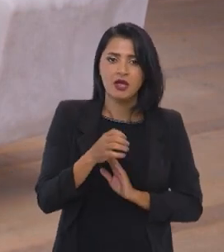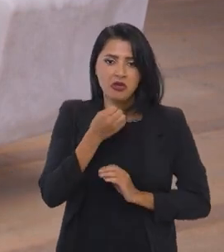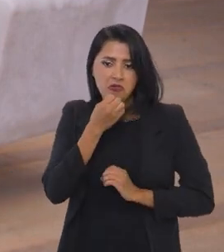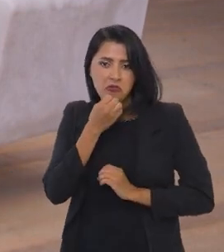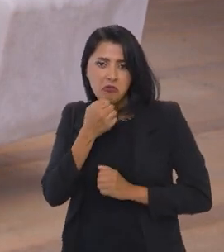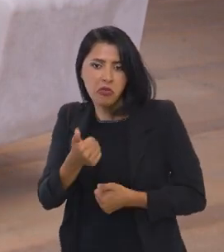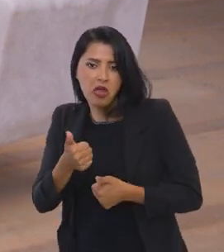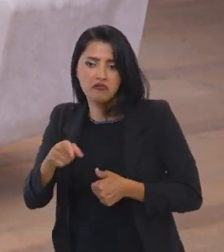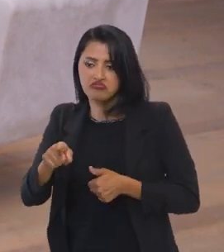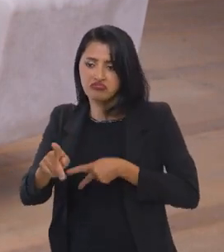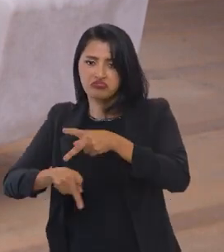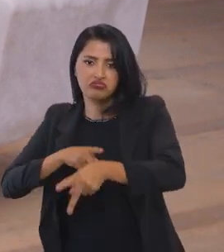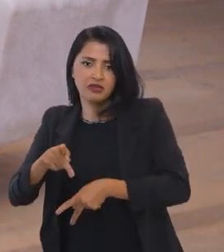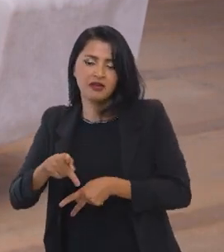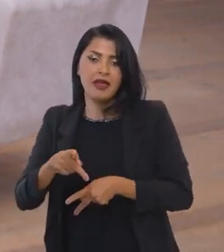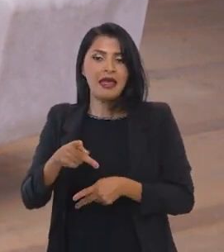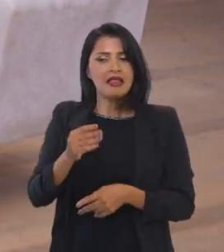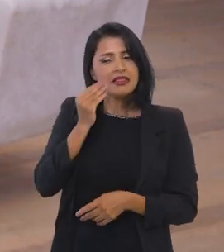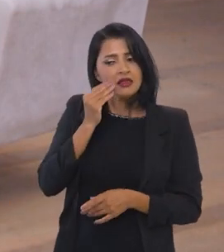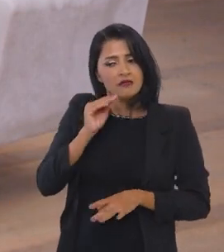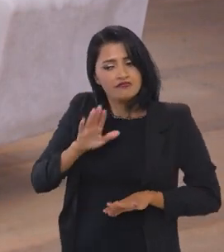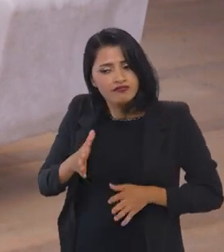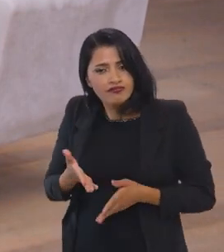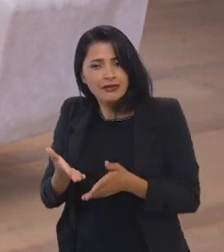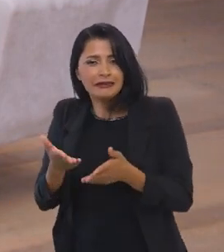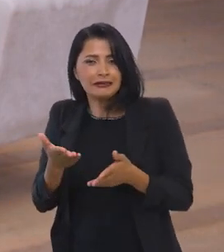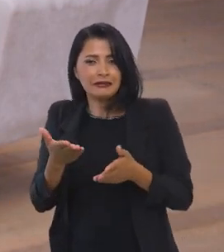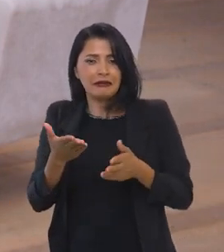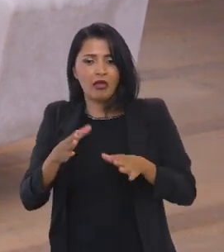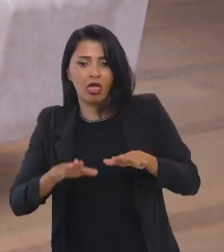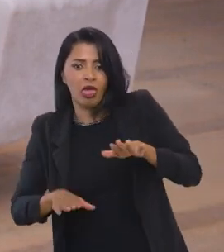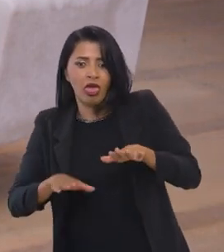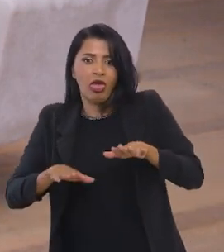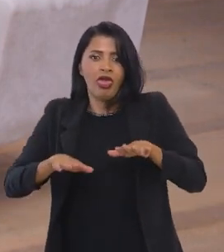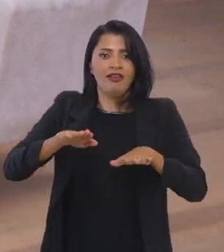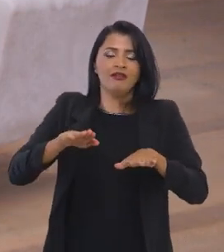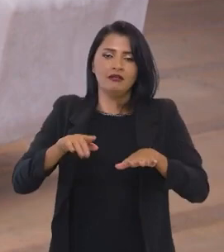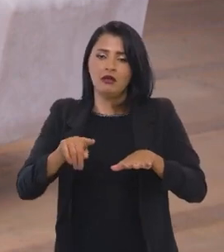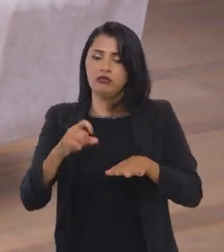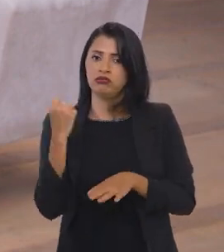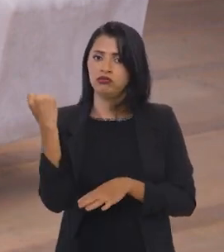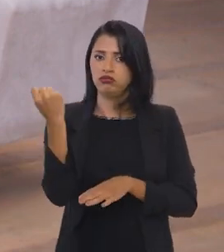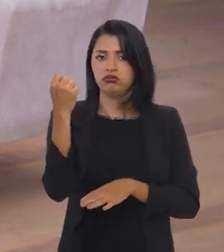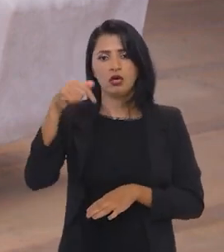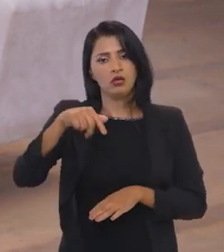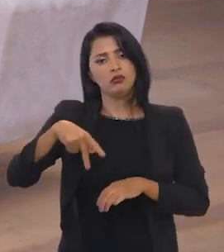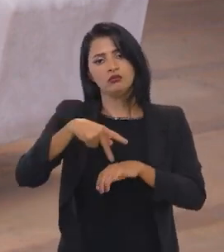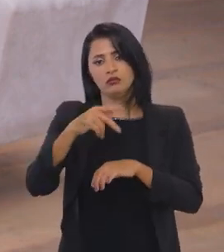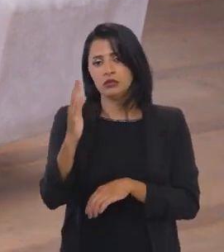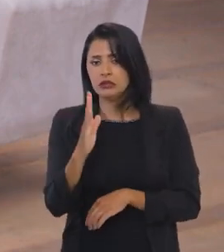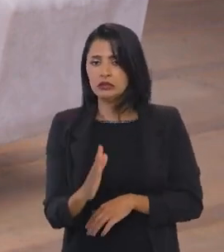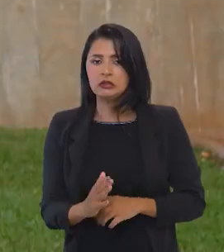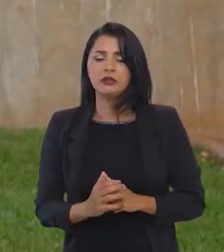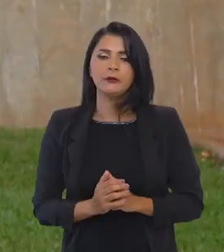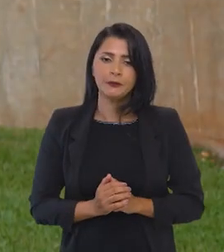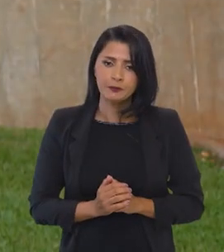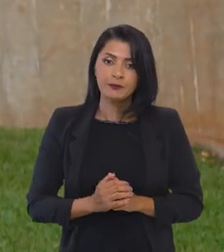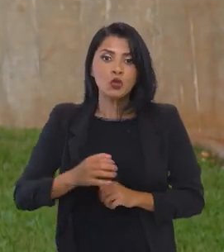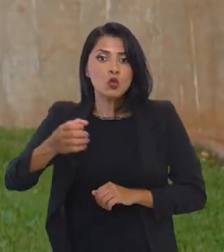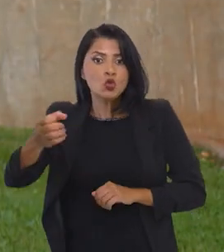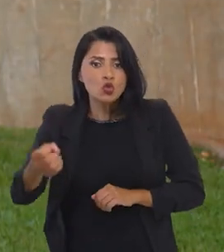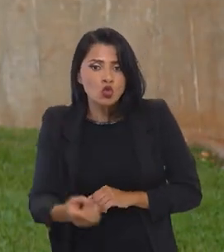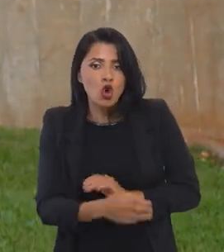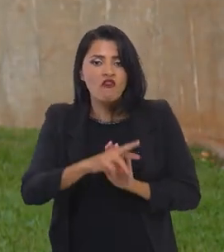o bem-estar da população. Para tentar colaborar com essa diminuição da desigualdade social, que é tão grave no nosso país. Então,